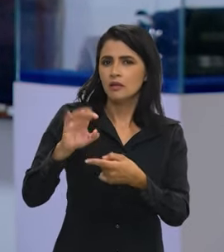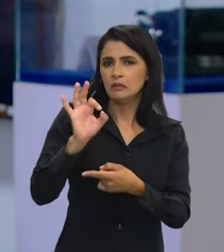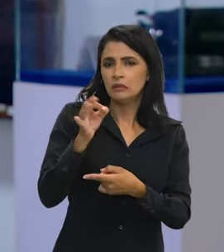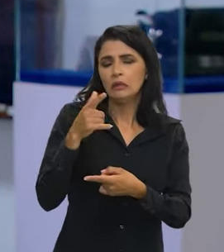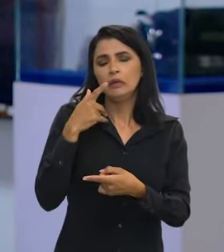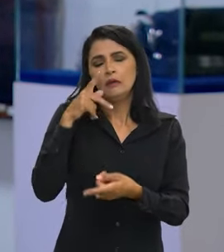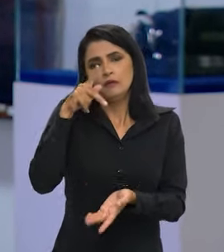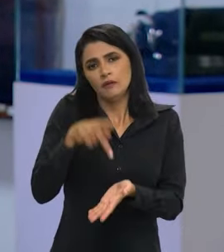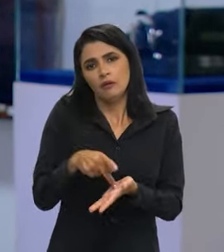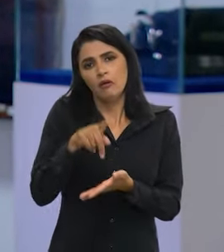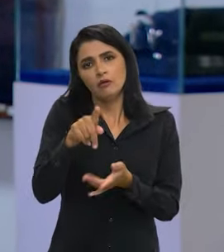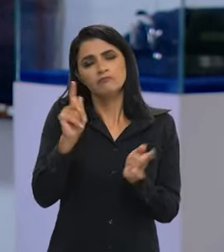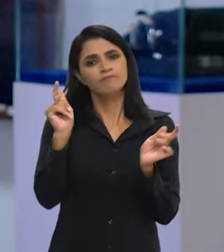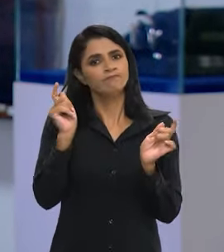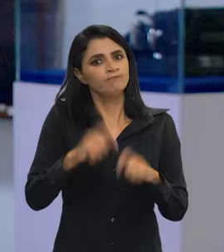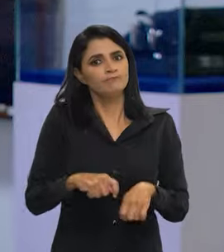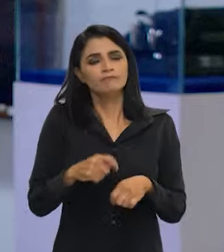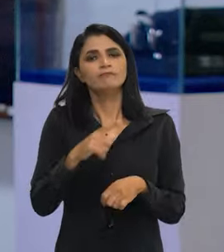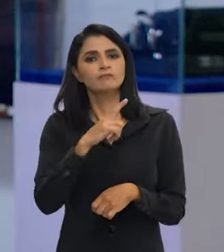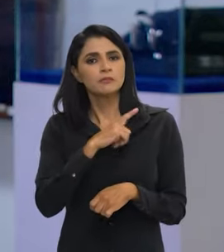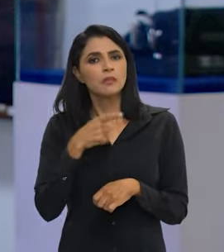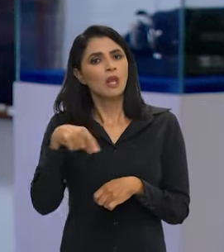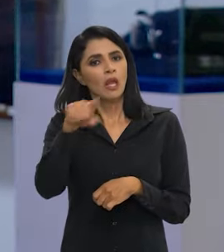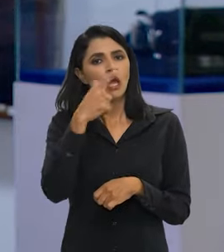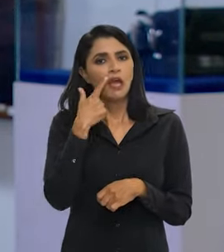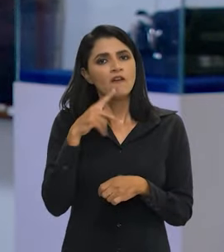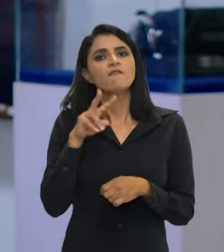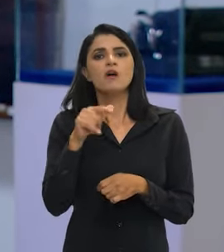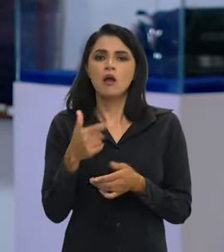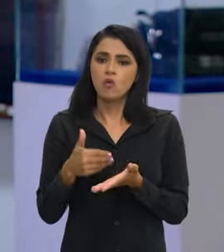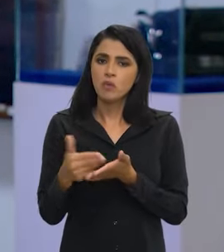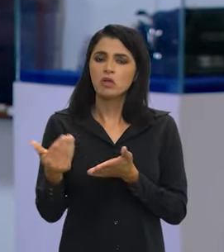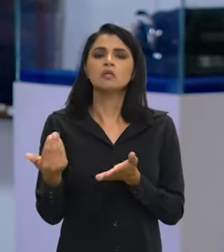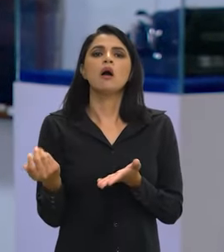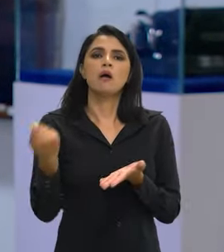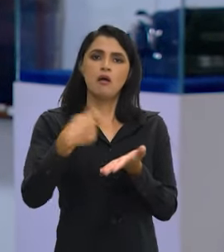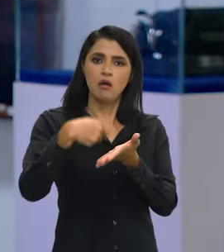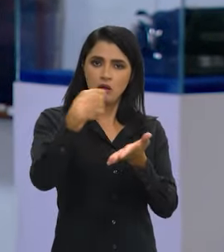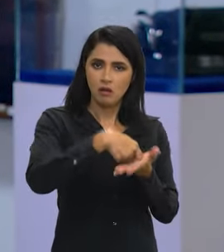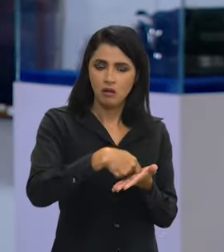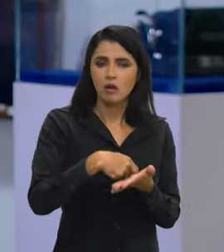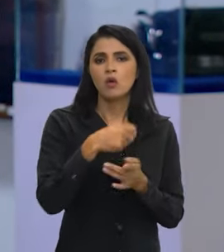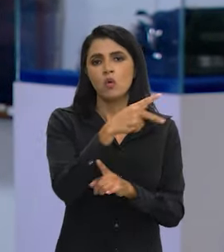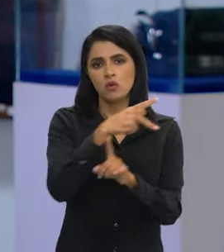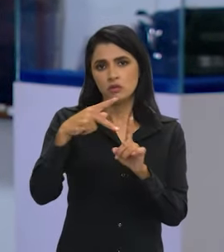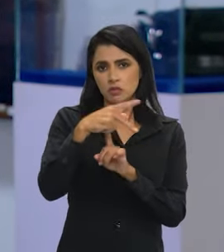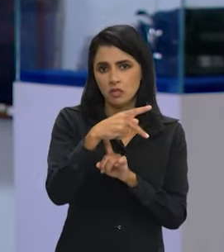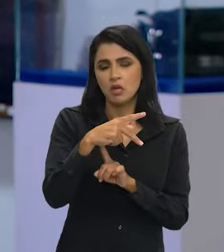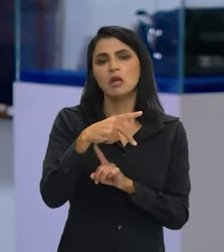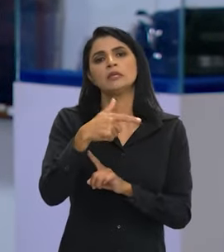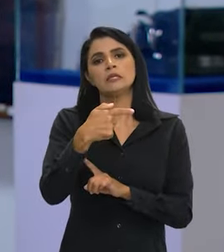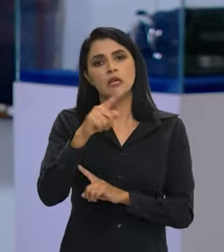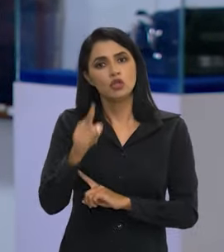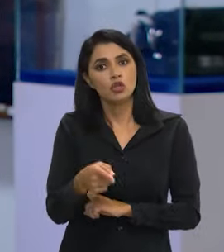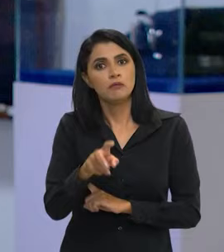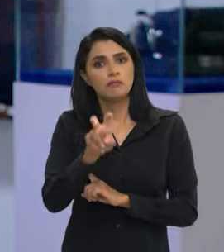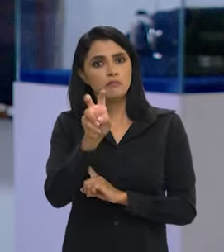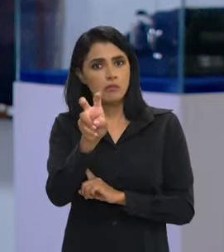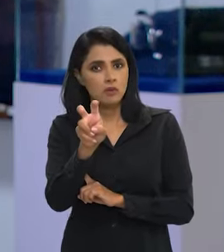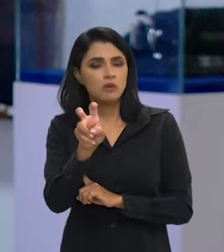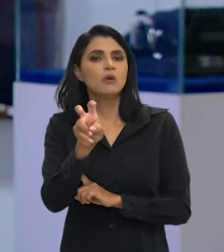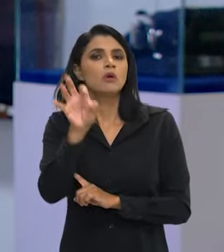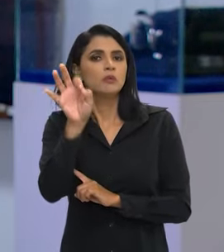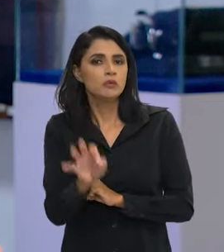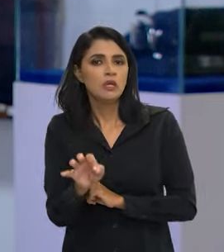E realmente uma capacidade enorme. Eles vão passar a contribuir, vão contribuir com 7,5%